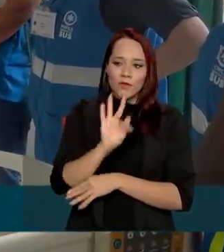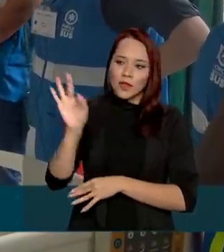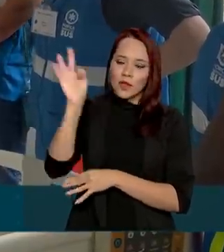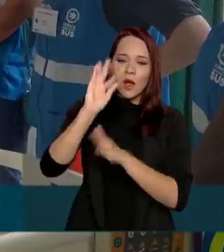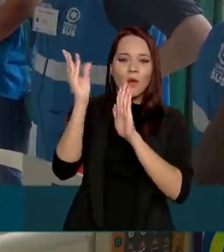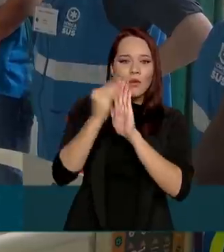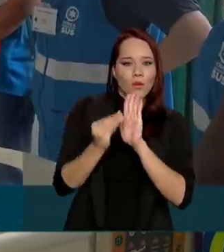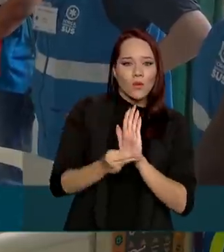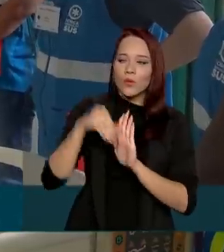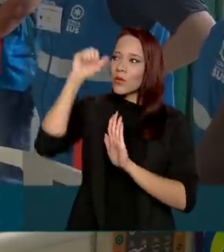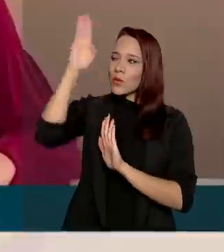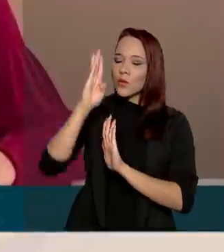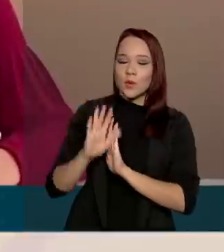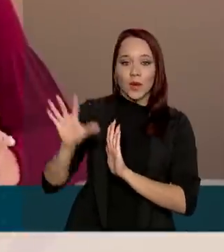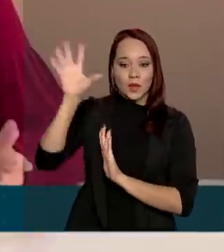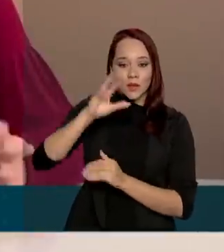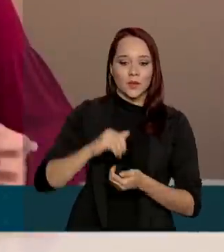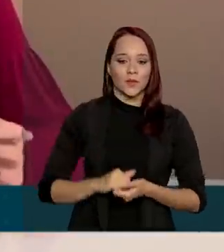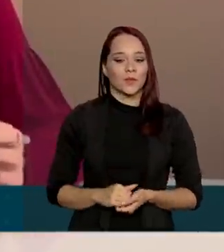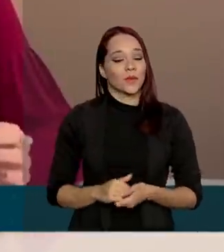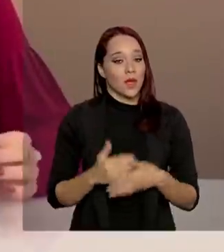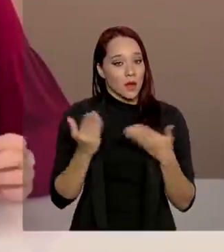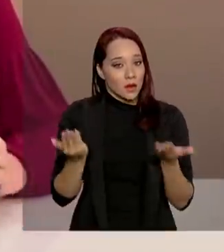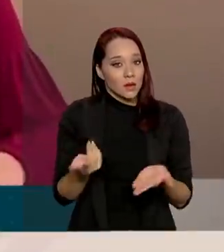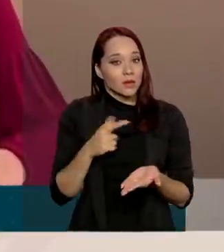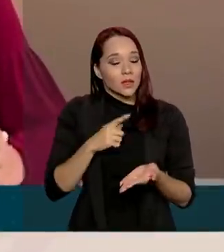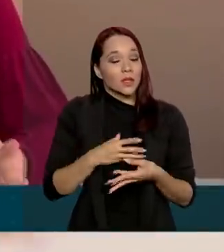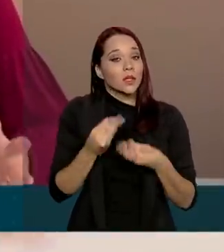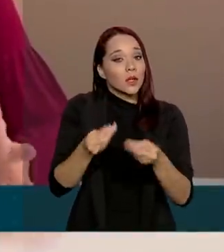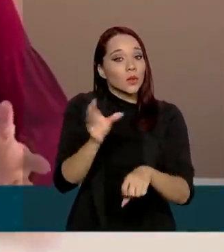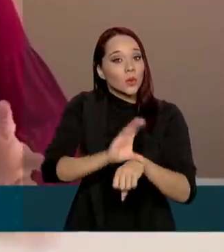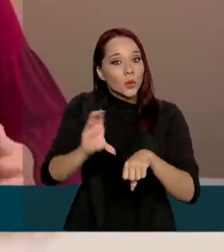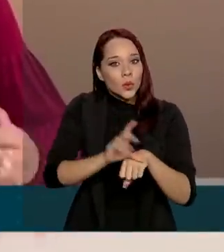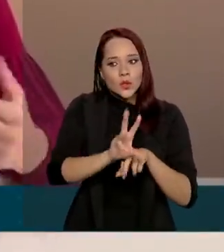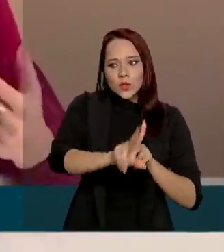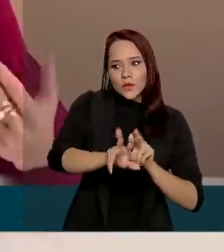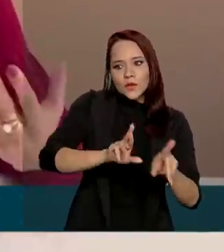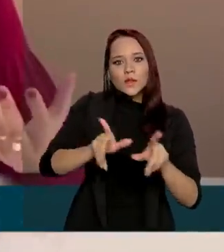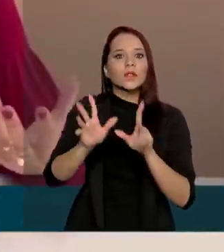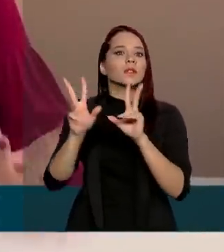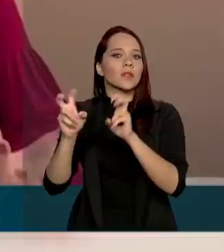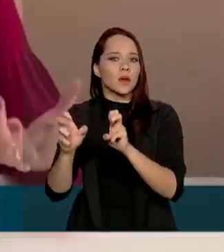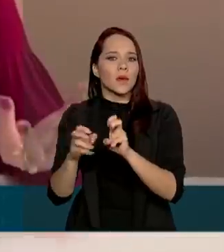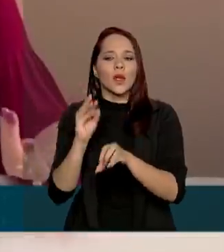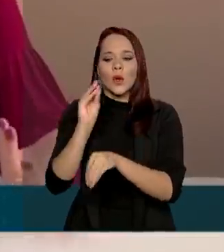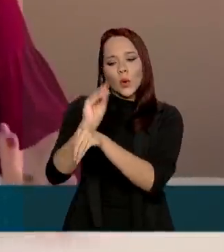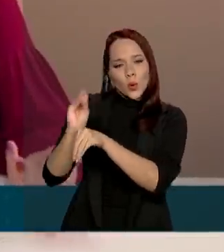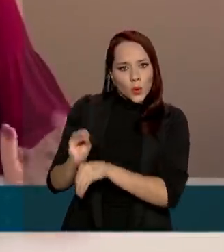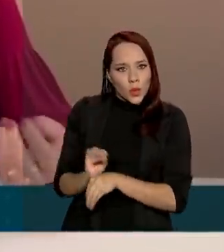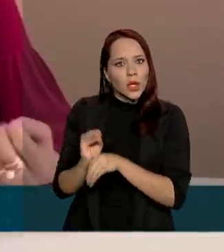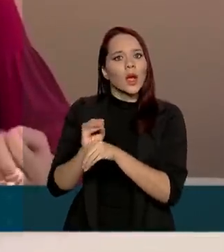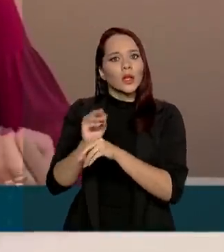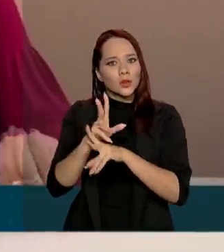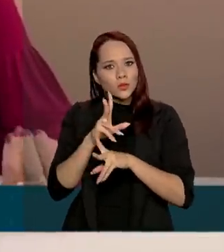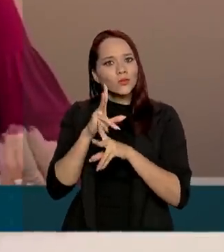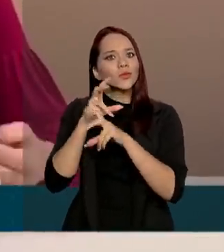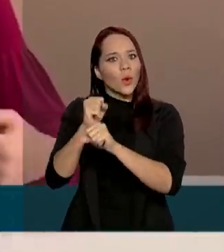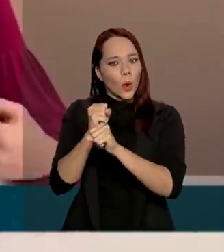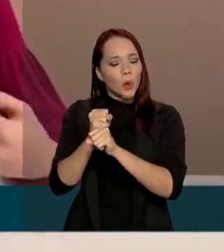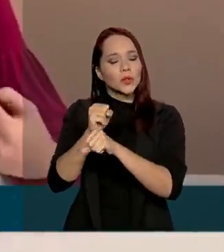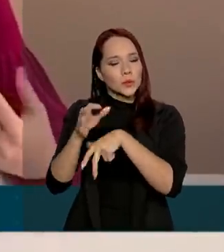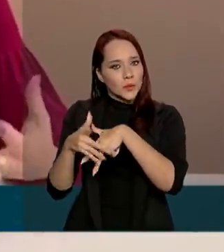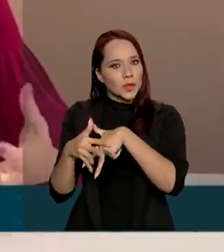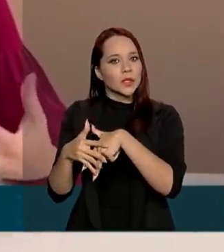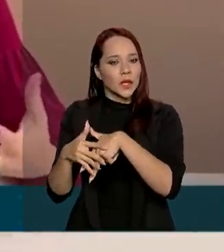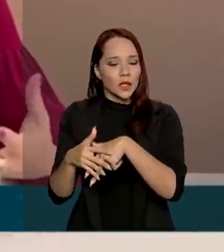rede em todo o país. Estamos ofertando capacitações em várias temáticas, desde o cuidado intensivo dos pacientes,